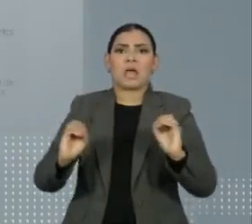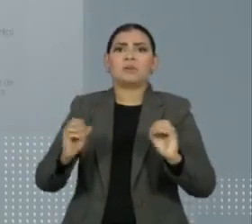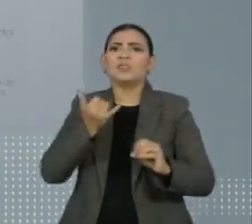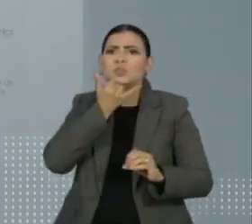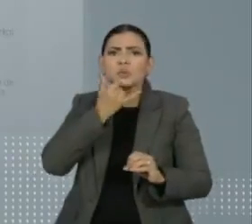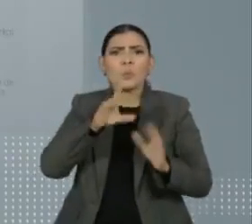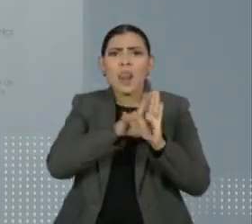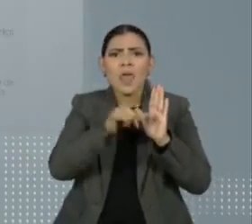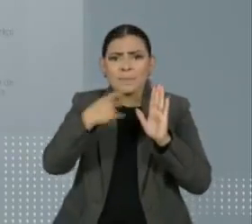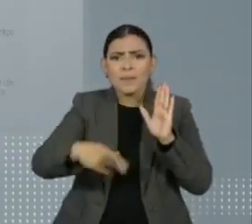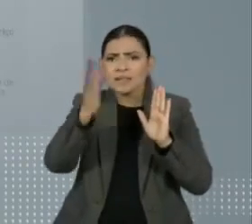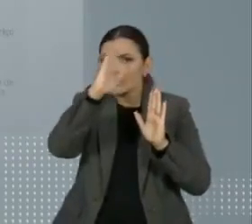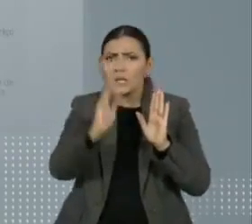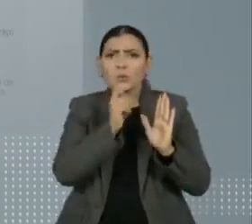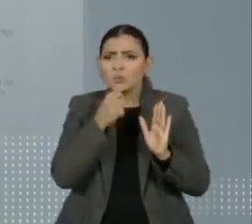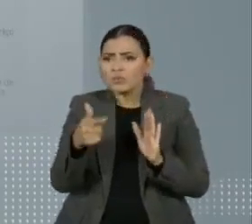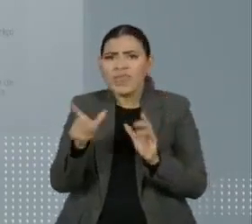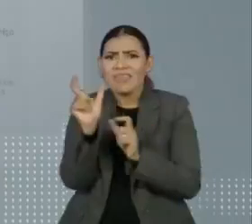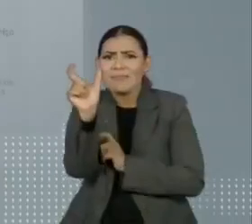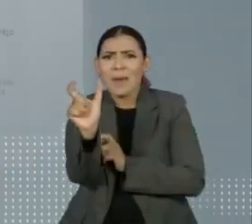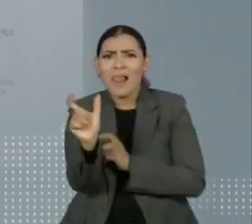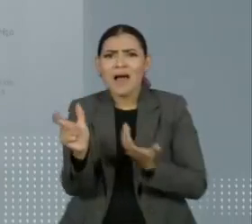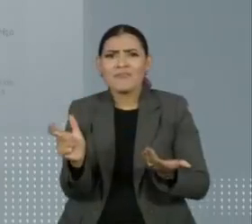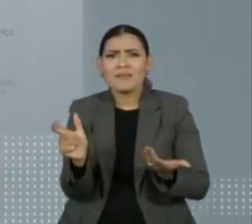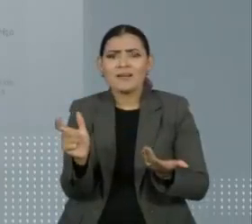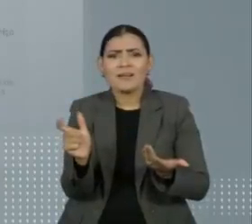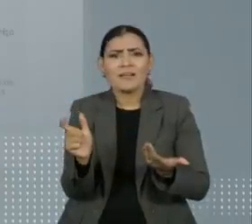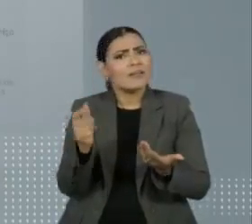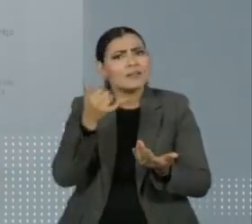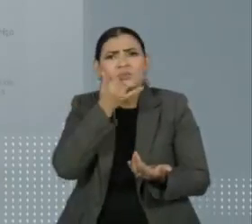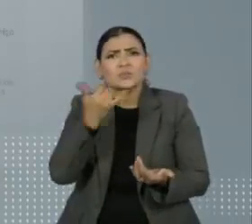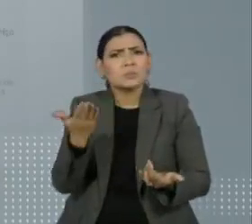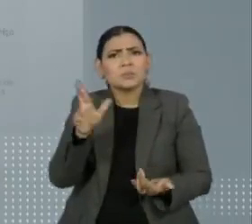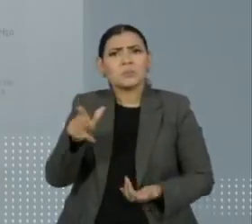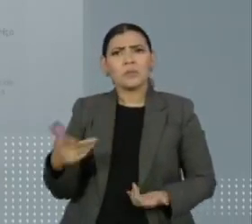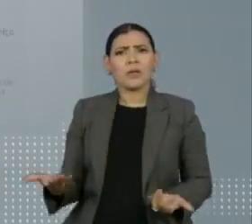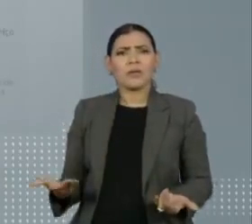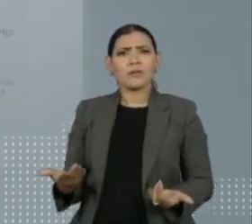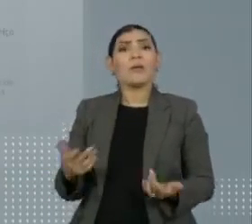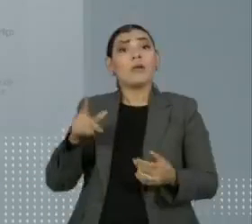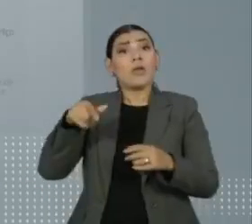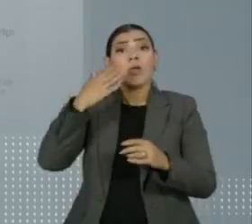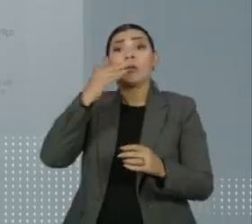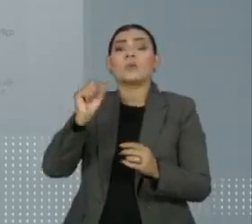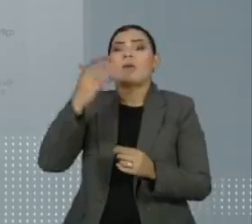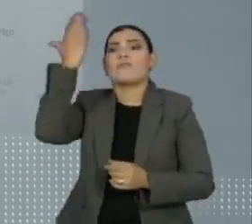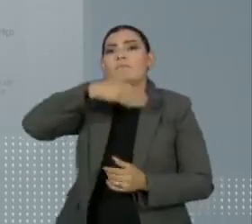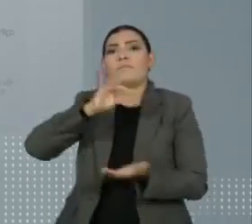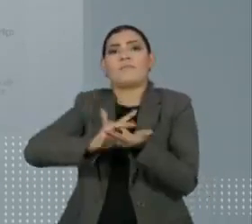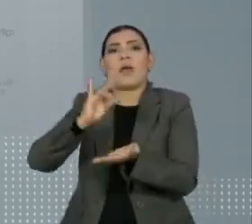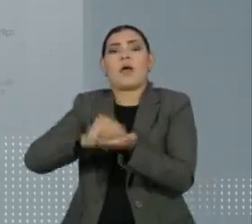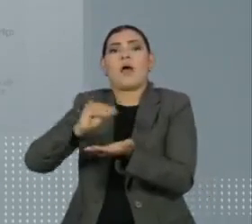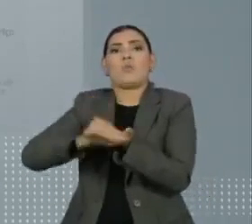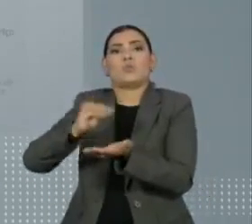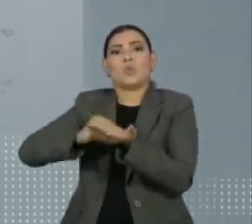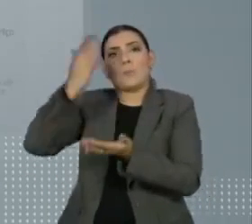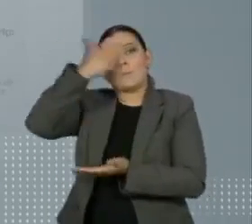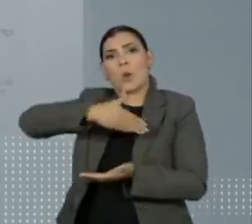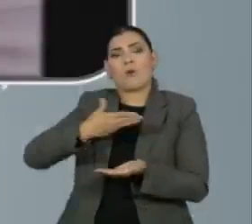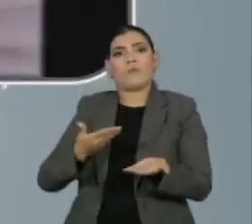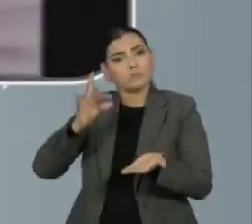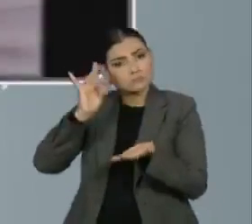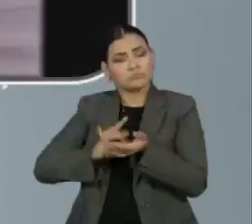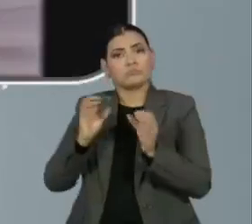existe na lei brasileira. E sim, que ele foi absolvido por falta de provas de estupro de